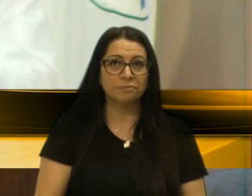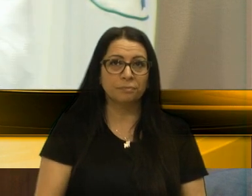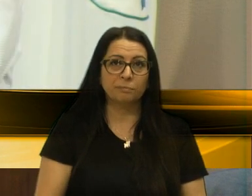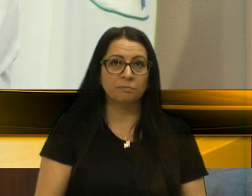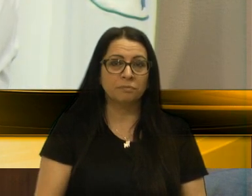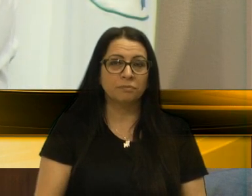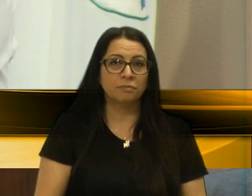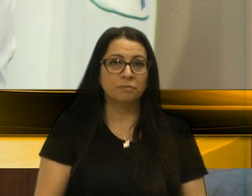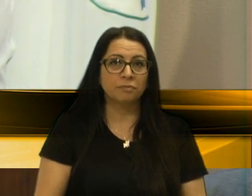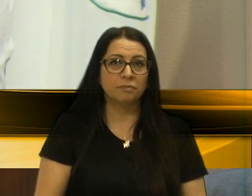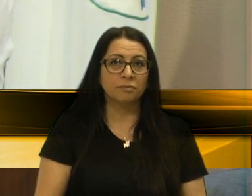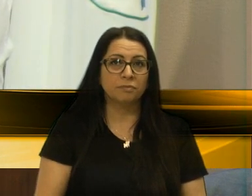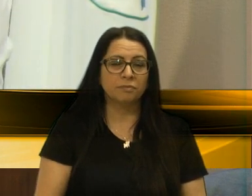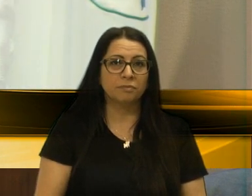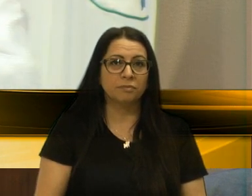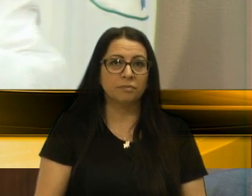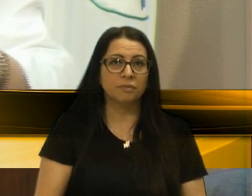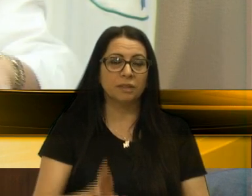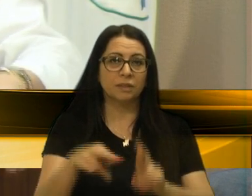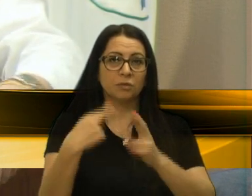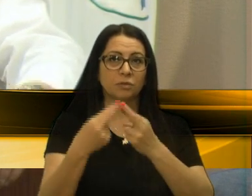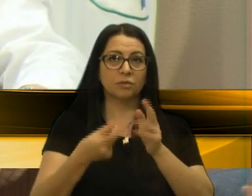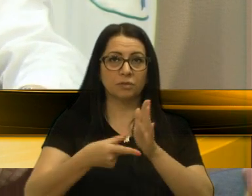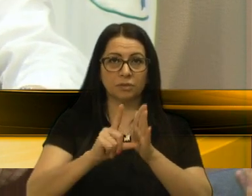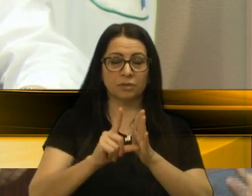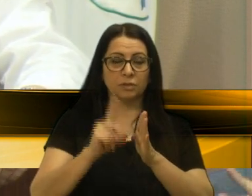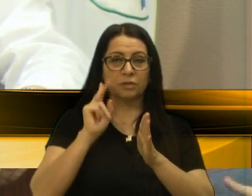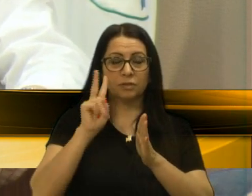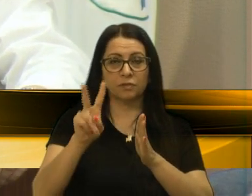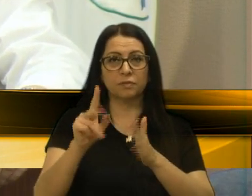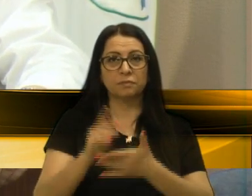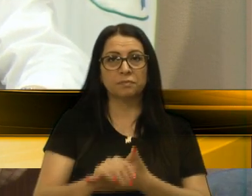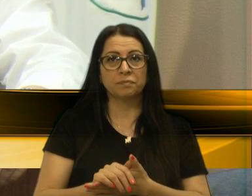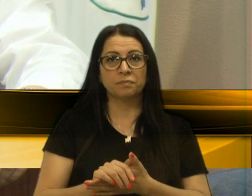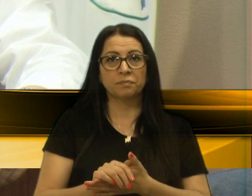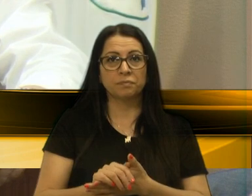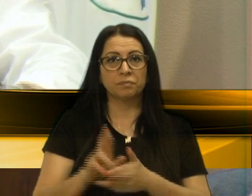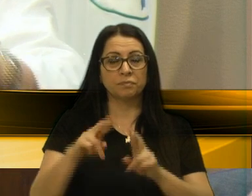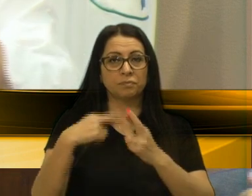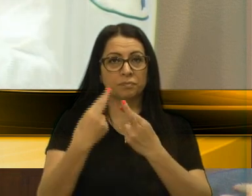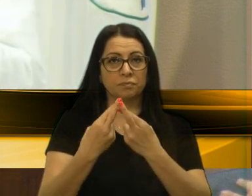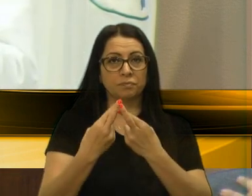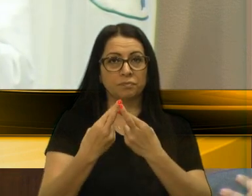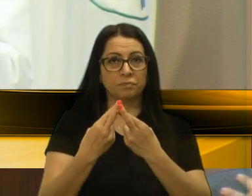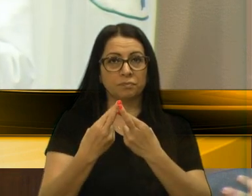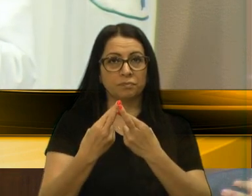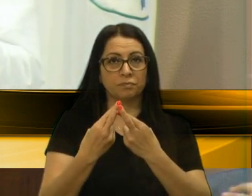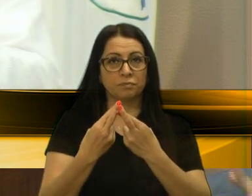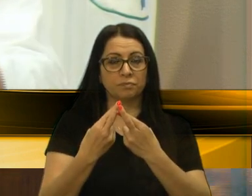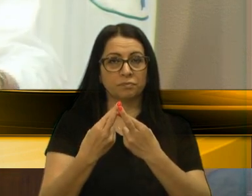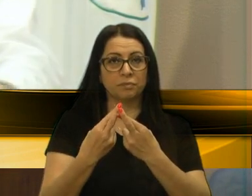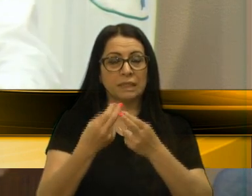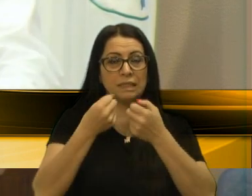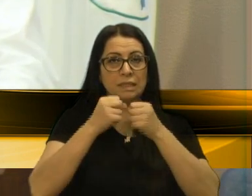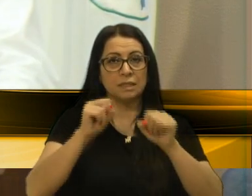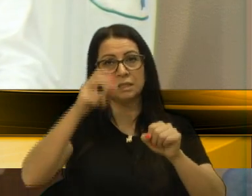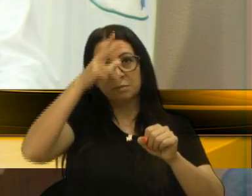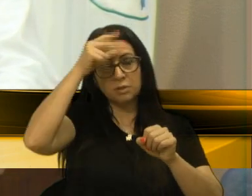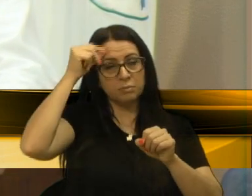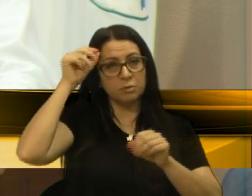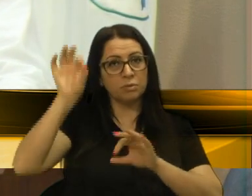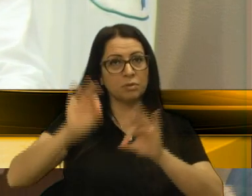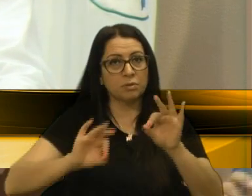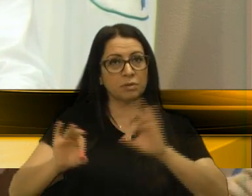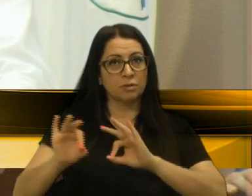Na sessão anterior, eu referi aqui uma reunião chamada pela Secretaria Municipal de